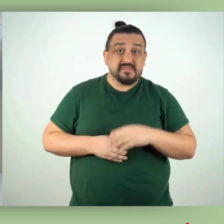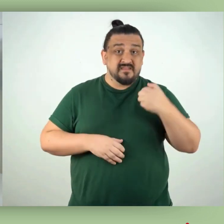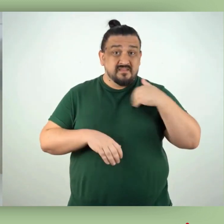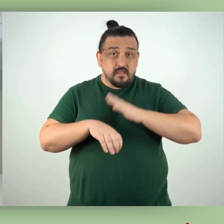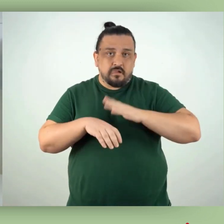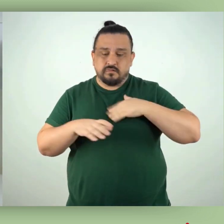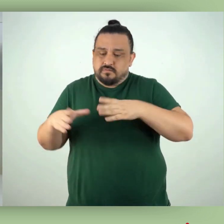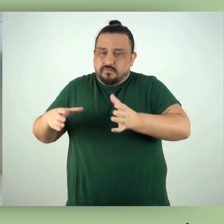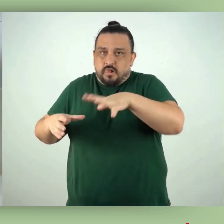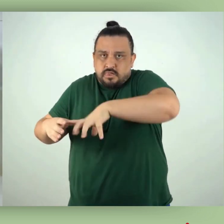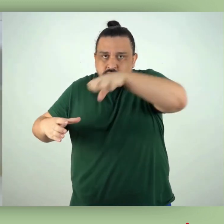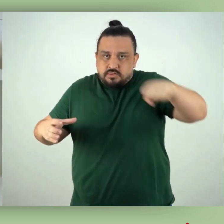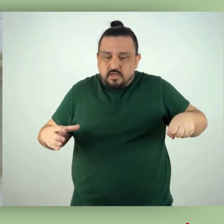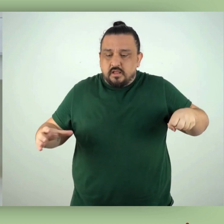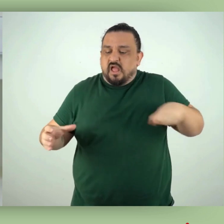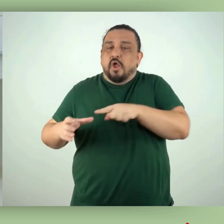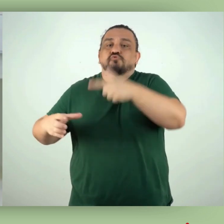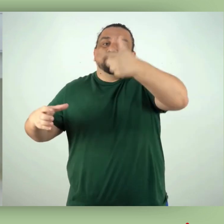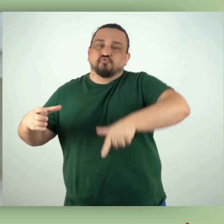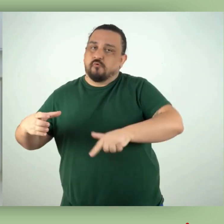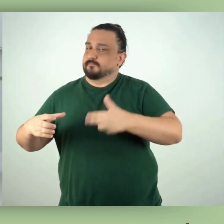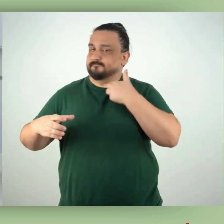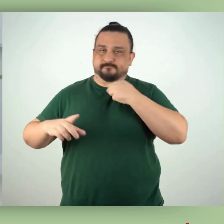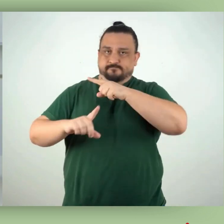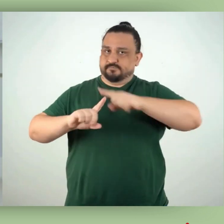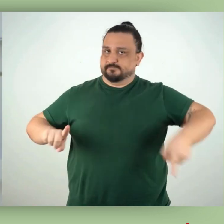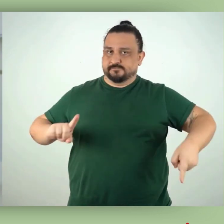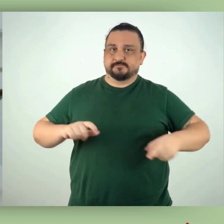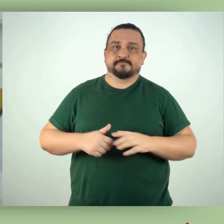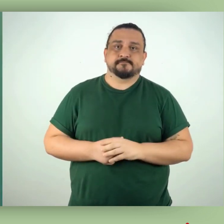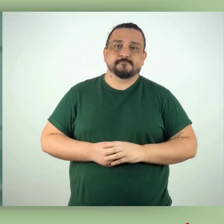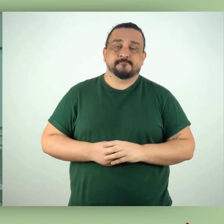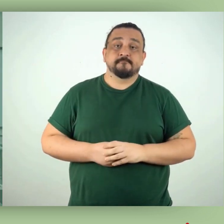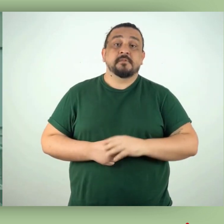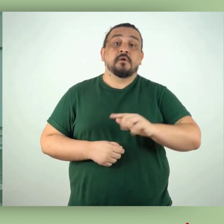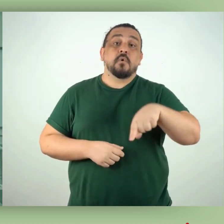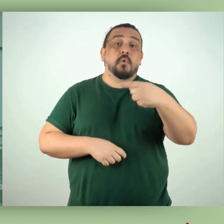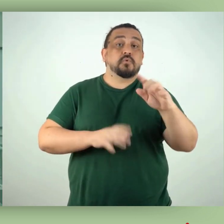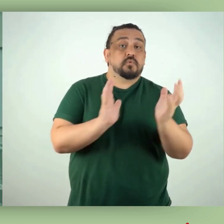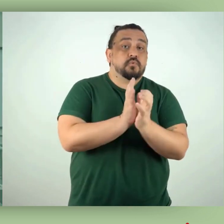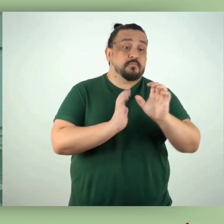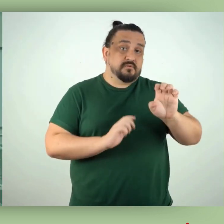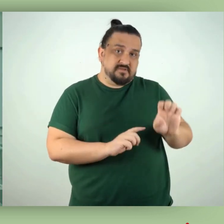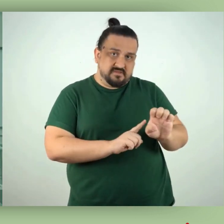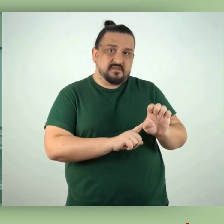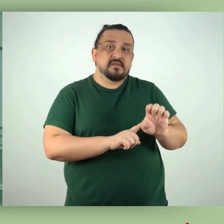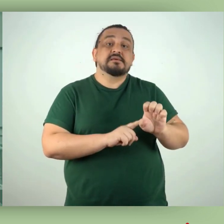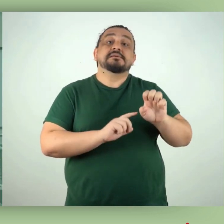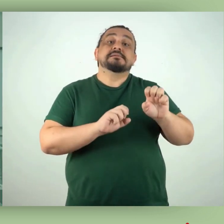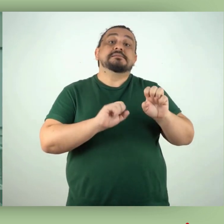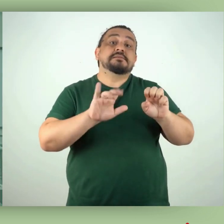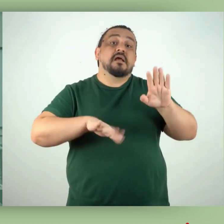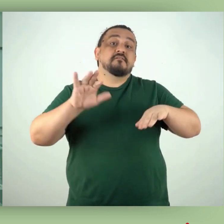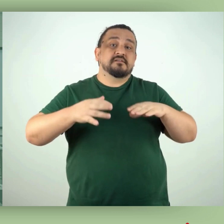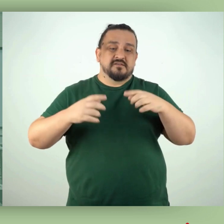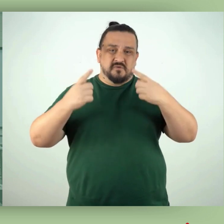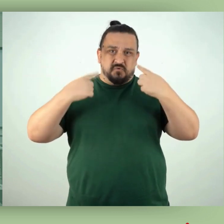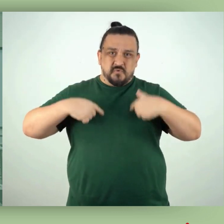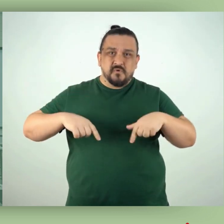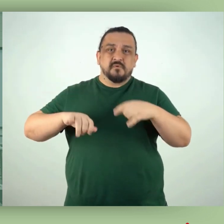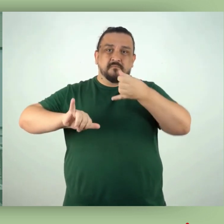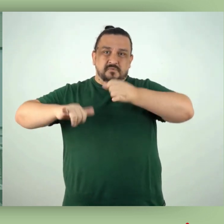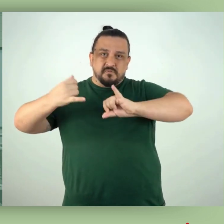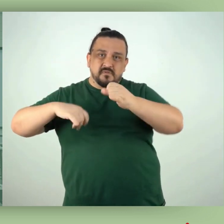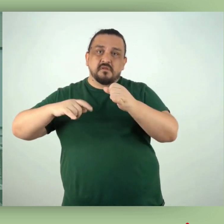esvaziamento manual e seu reaproveitamento são proibidos. Os resíduos do grupo E, quando contaminados por